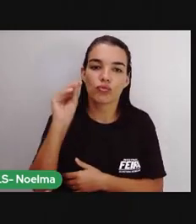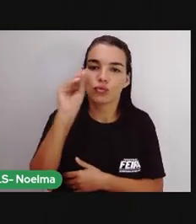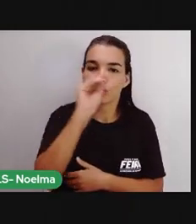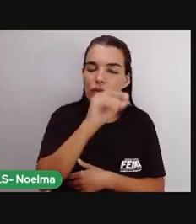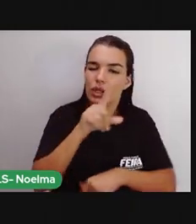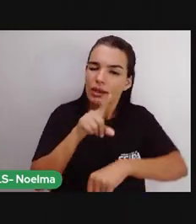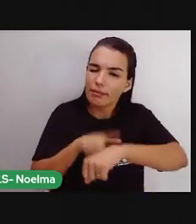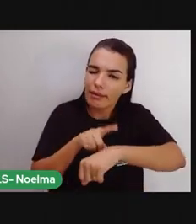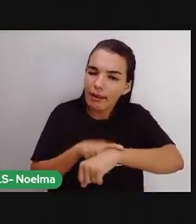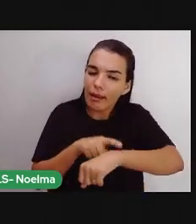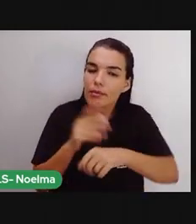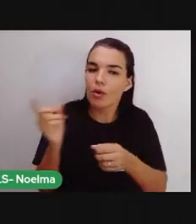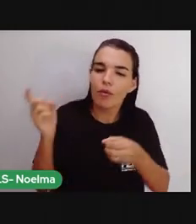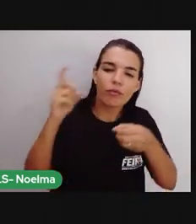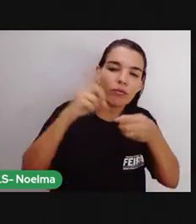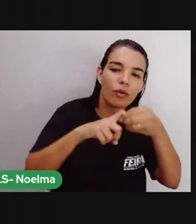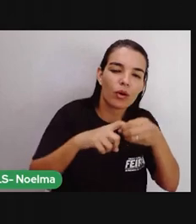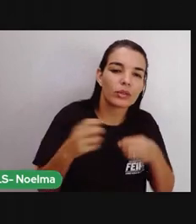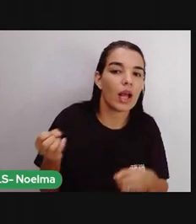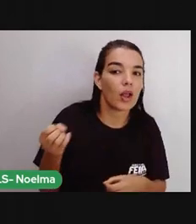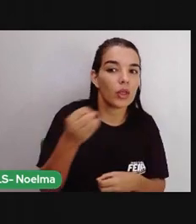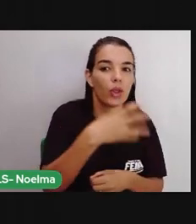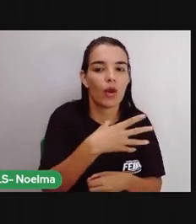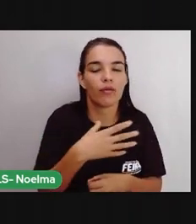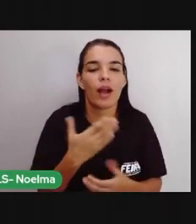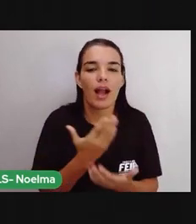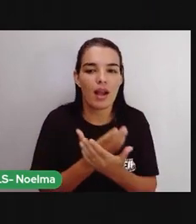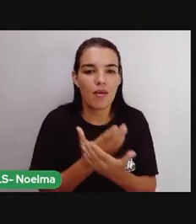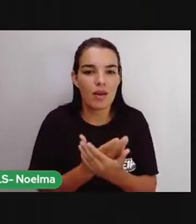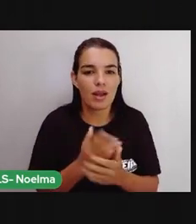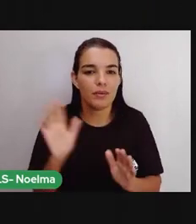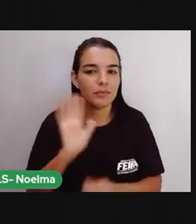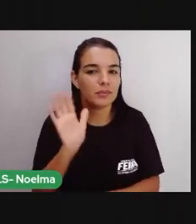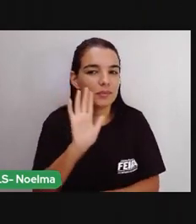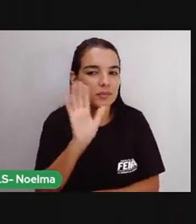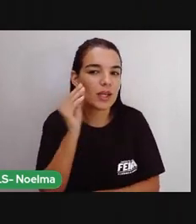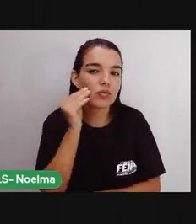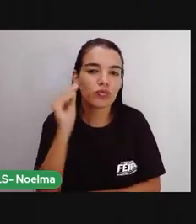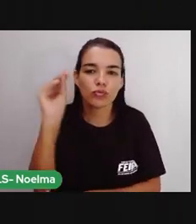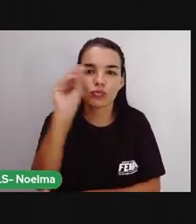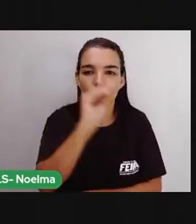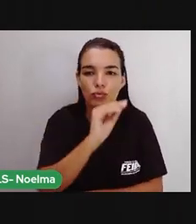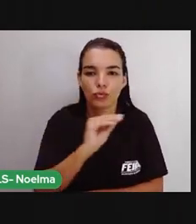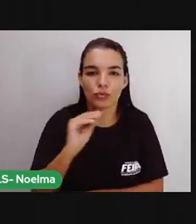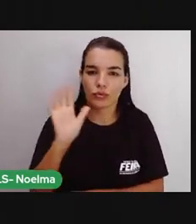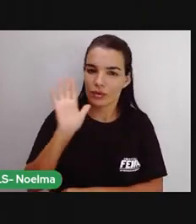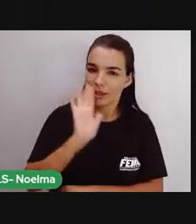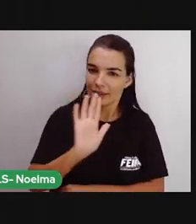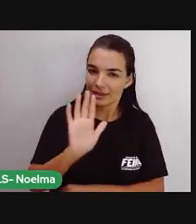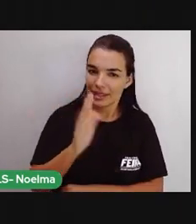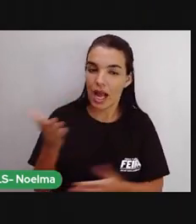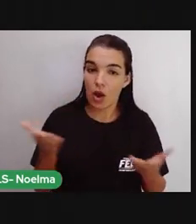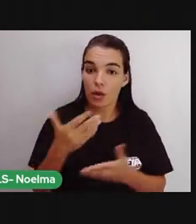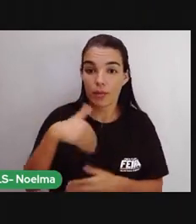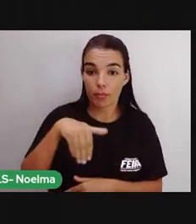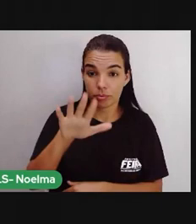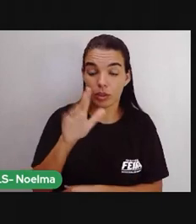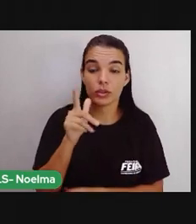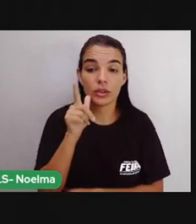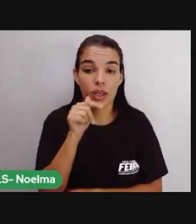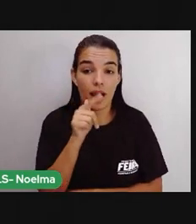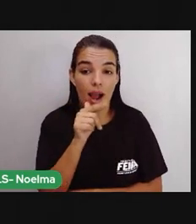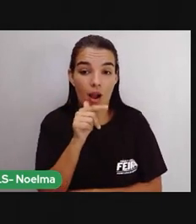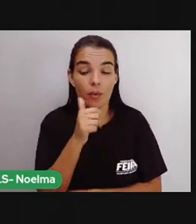Daqui a pouquinho eu volto com mais uma aula, tá? Um beijinho e aproveitem esse tempinho pra tomar uma